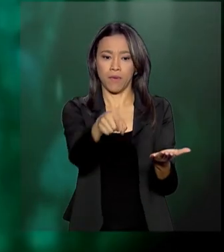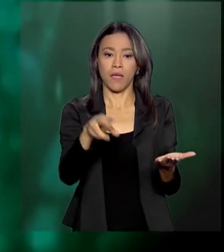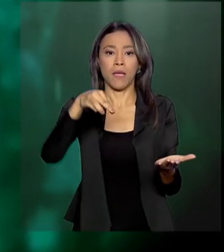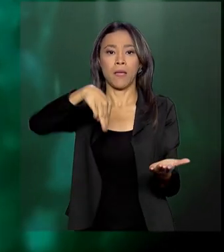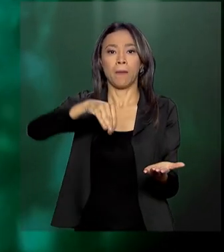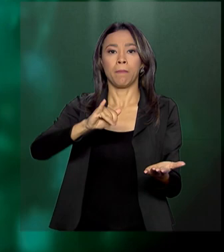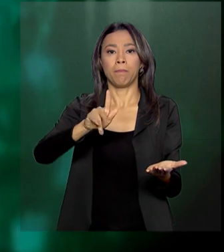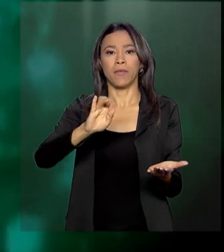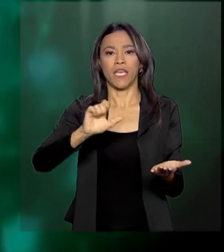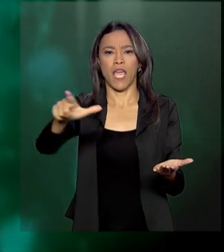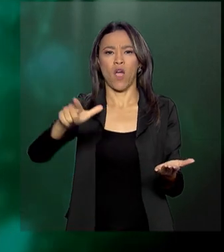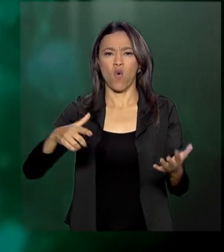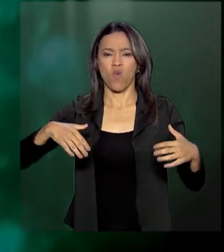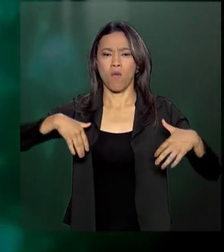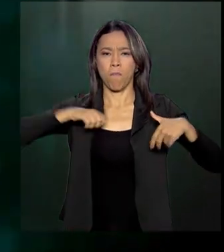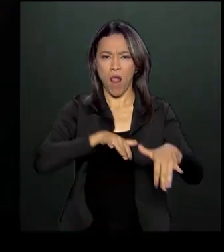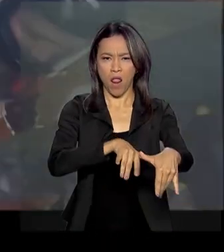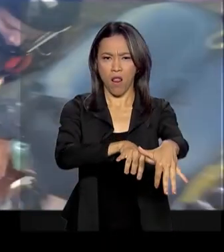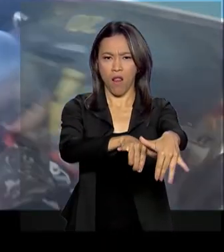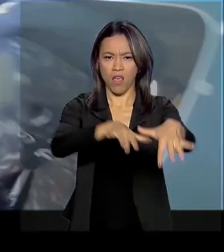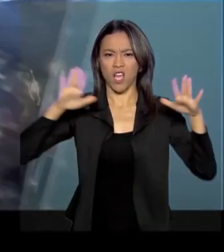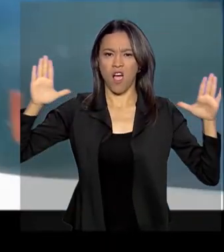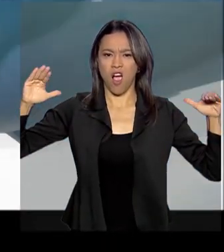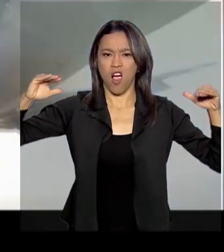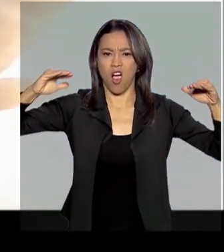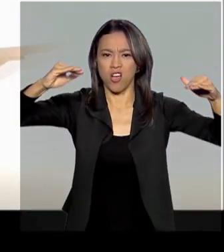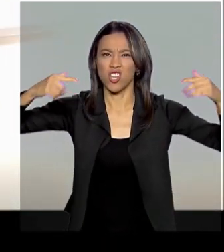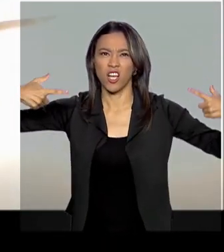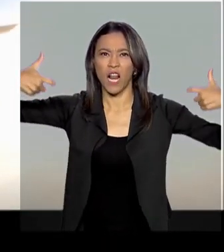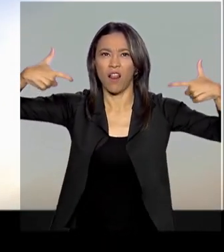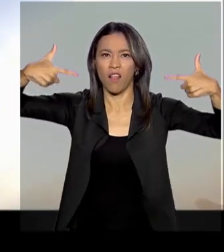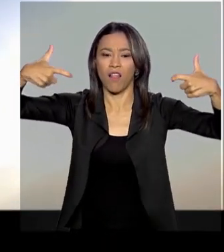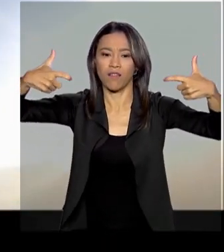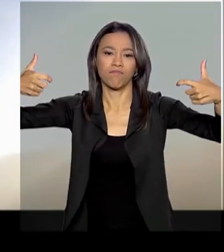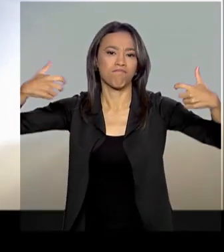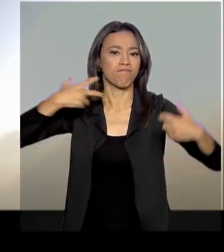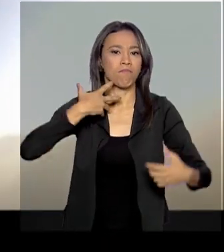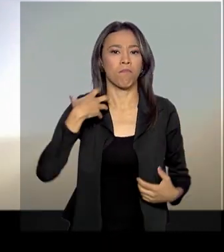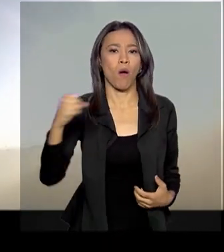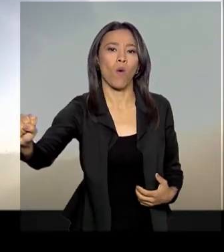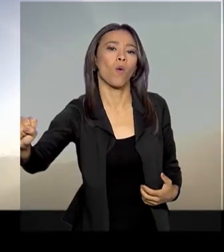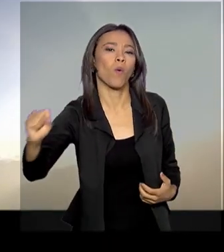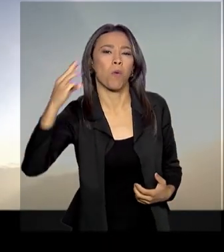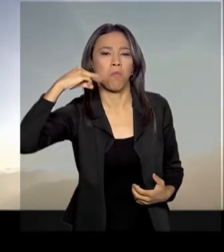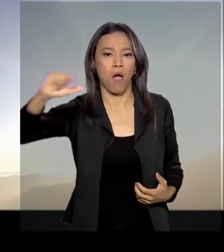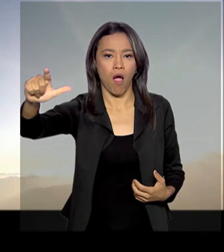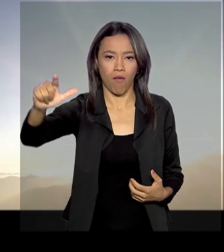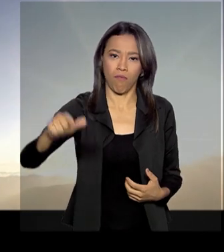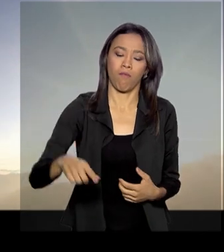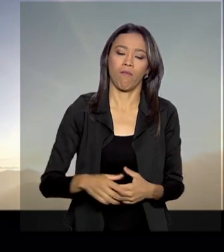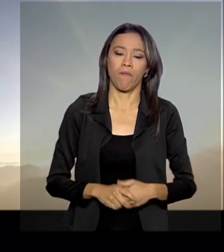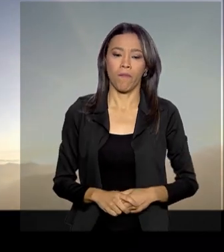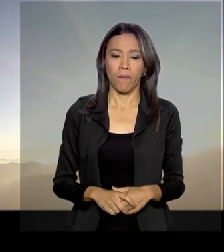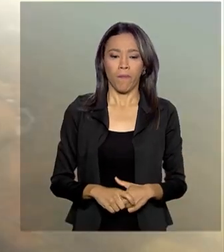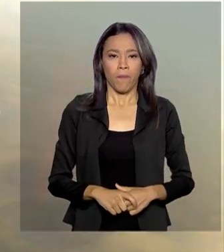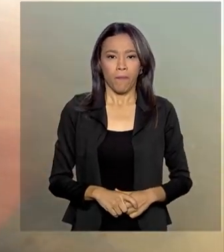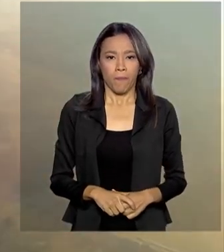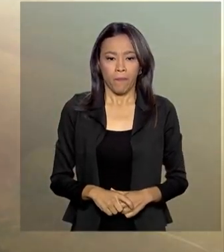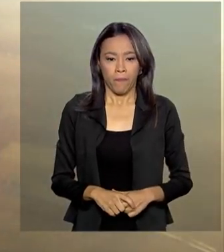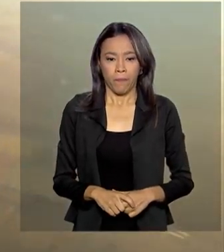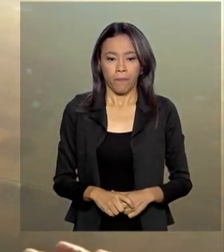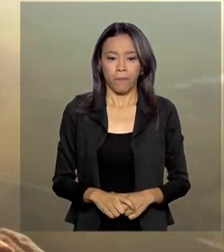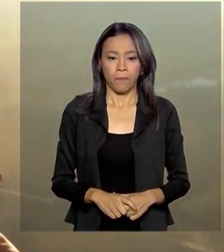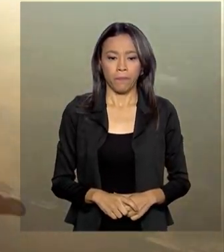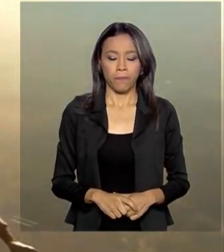liderou o exército de anjos alados e venceu a guerra do céu contra o mal. Poderoso arcanjo São Miguel.